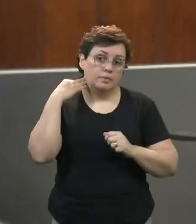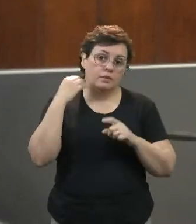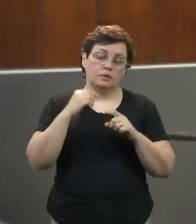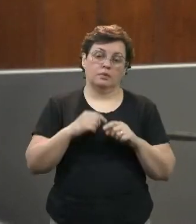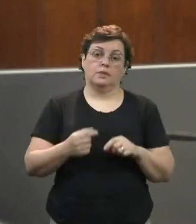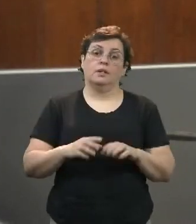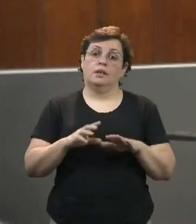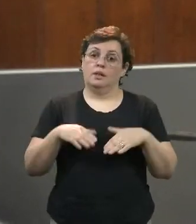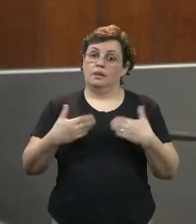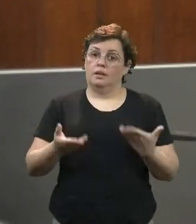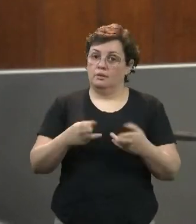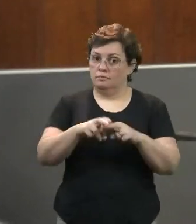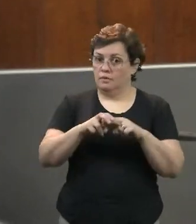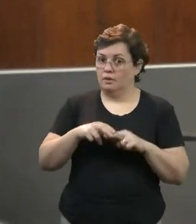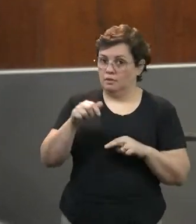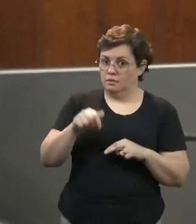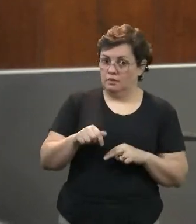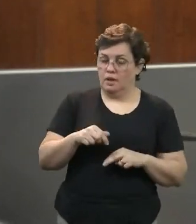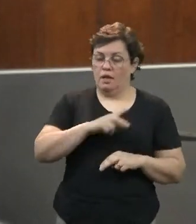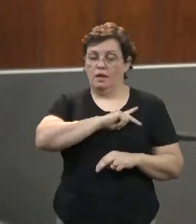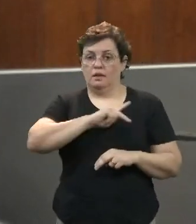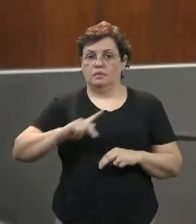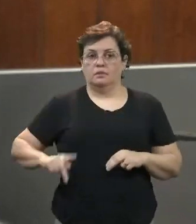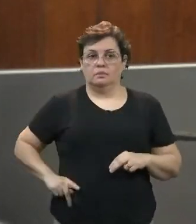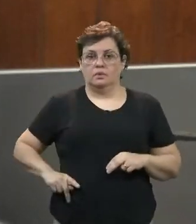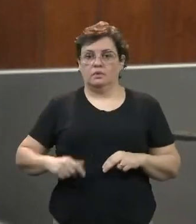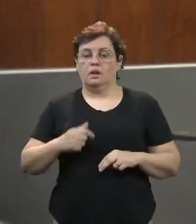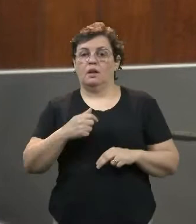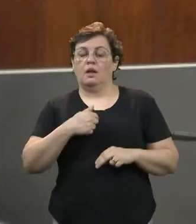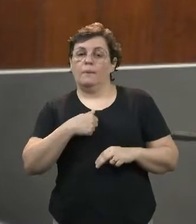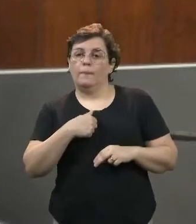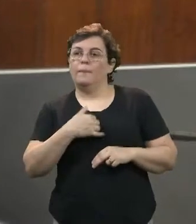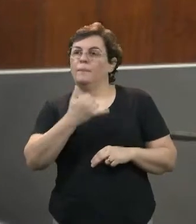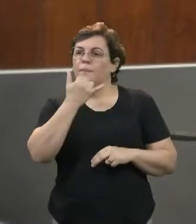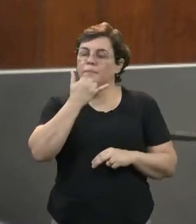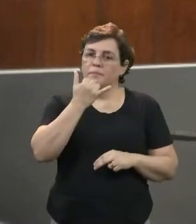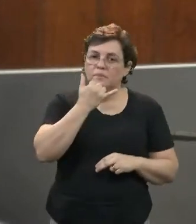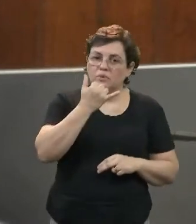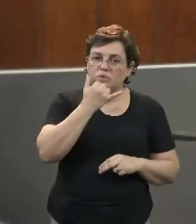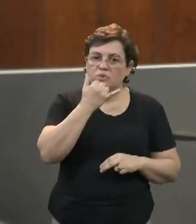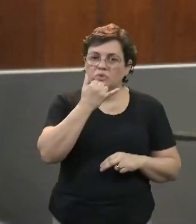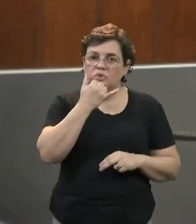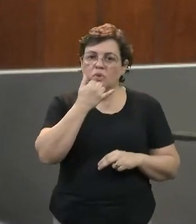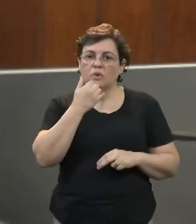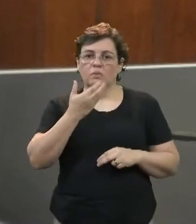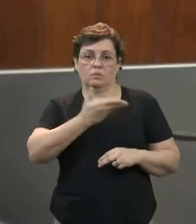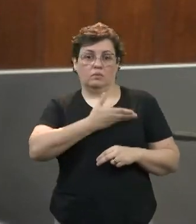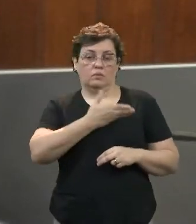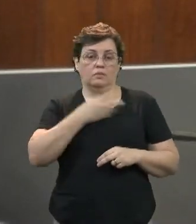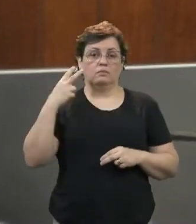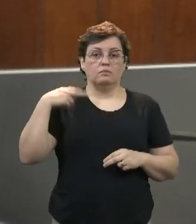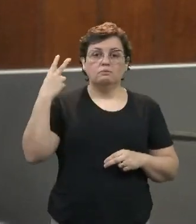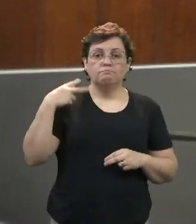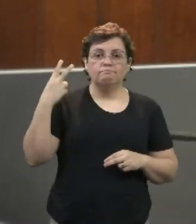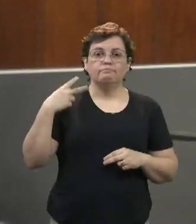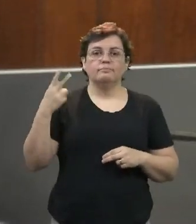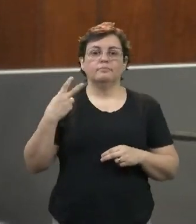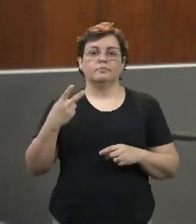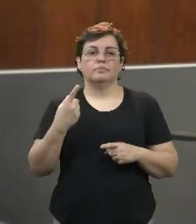essa presidência quer até se excusar com os colegas vereadores, porque